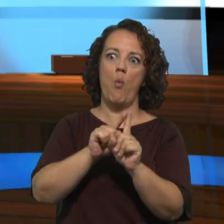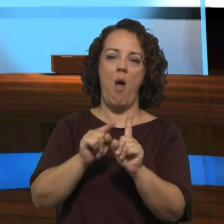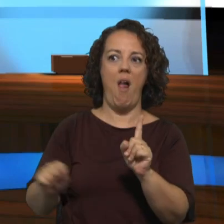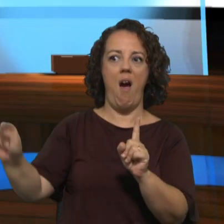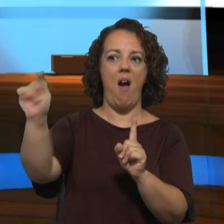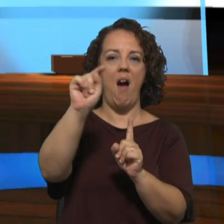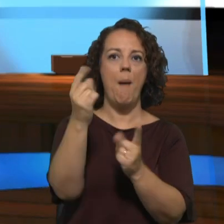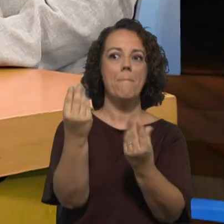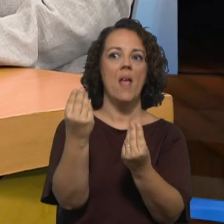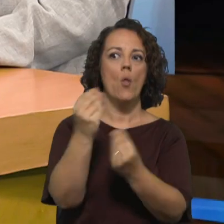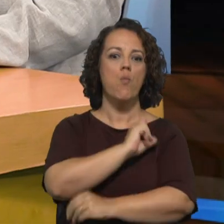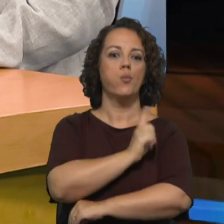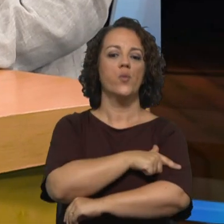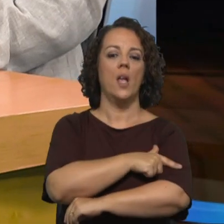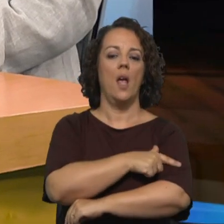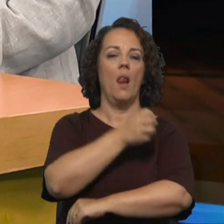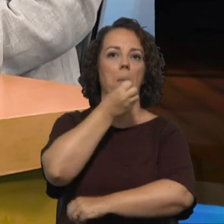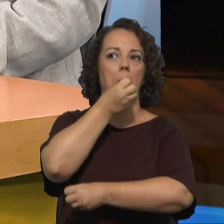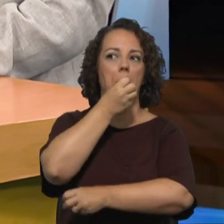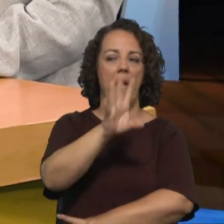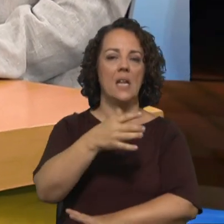verdade esse poder deve ser serviço.